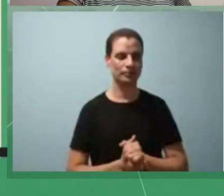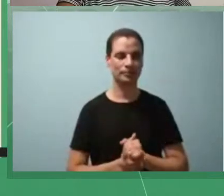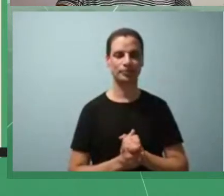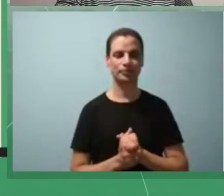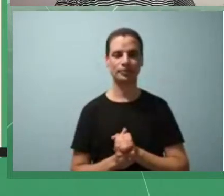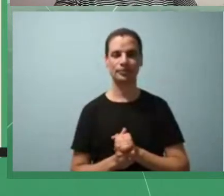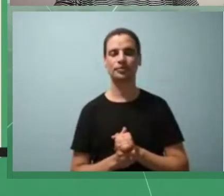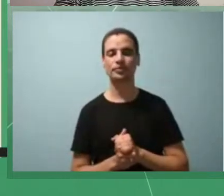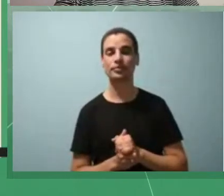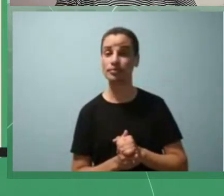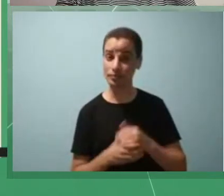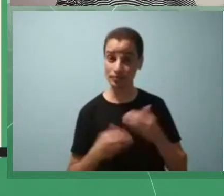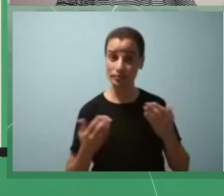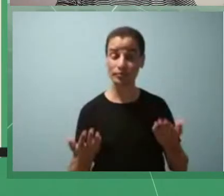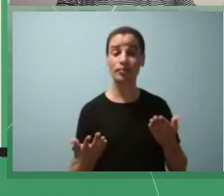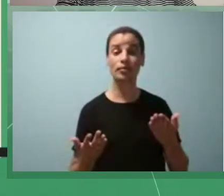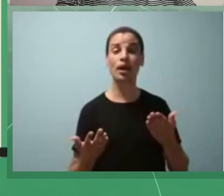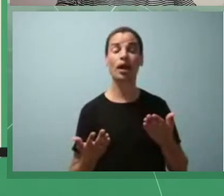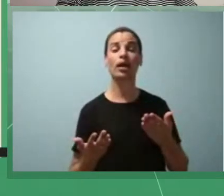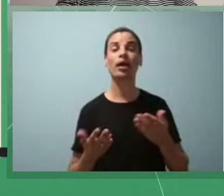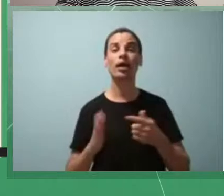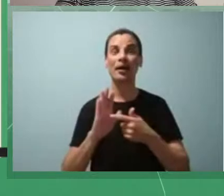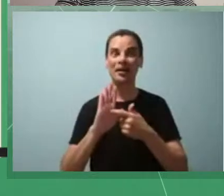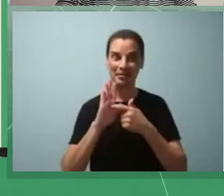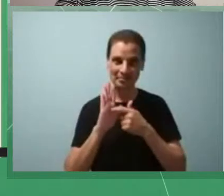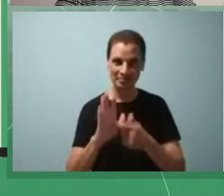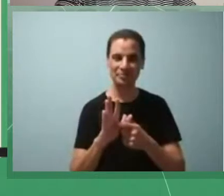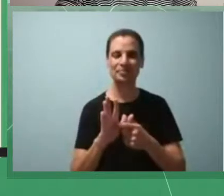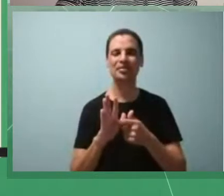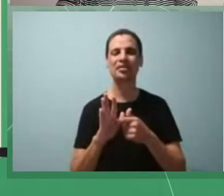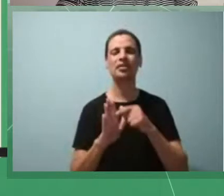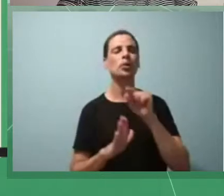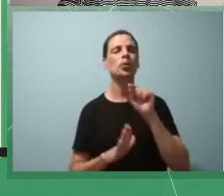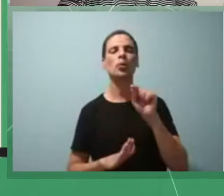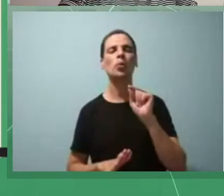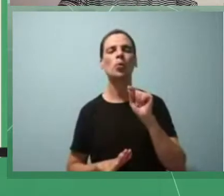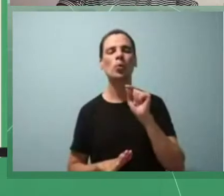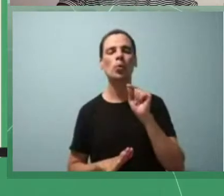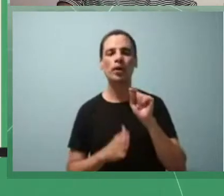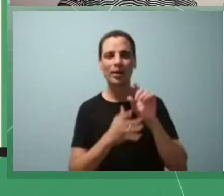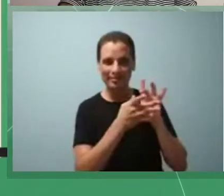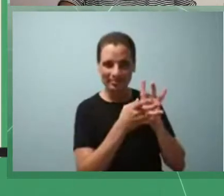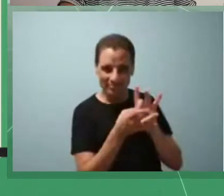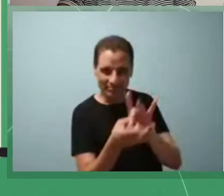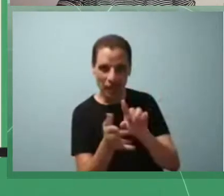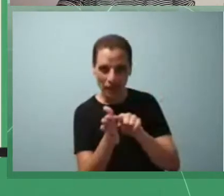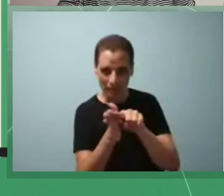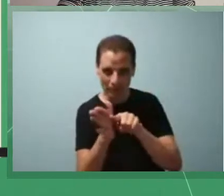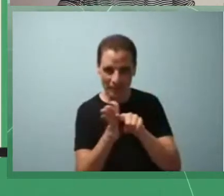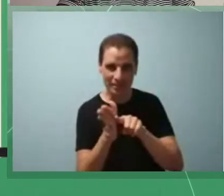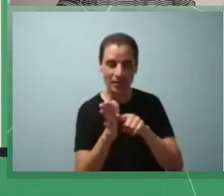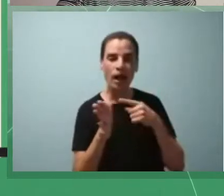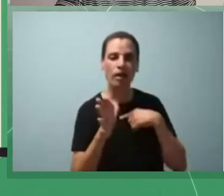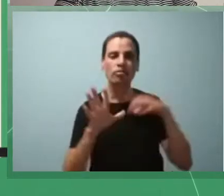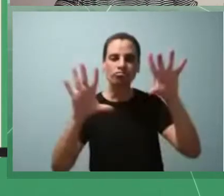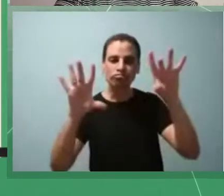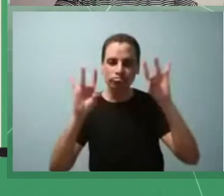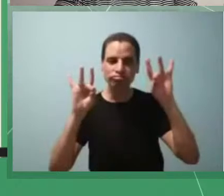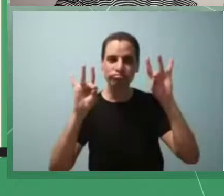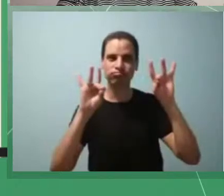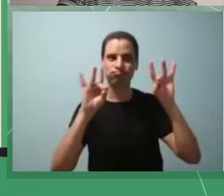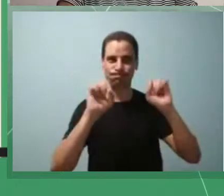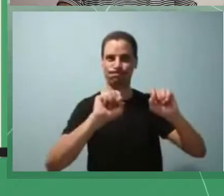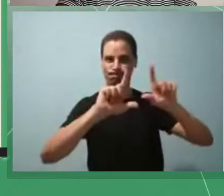e aí para exemplificar só para contextualizar um pouco da pesquisa eu trouxe dois fragmentos de duas crônicas